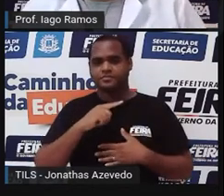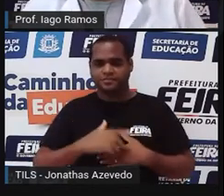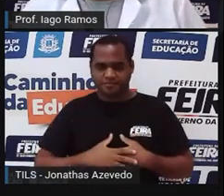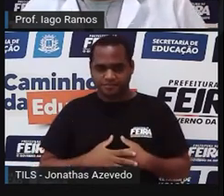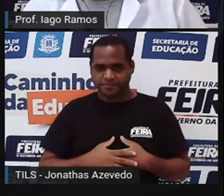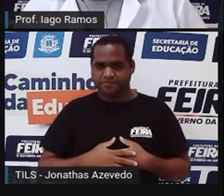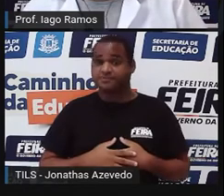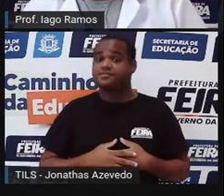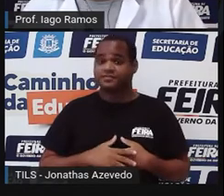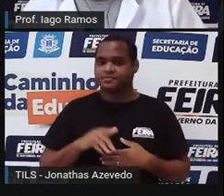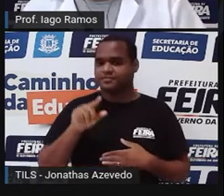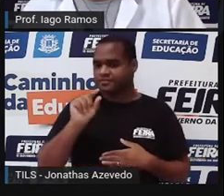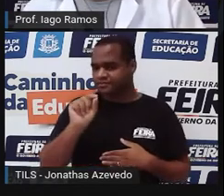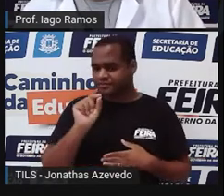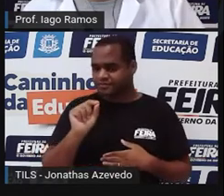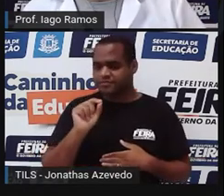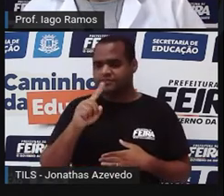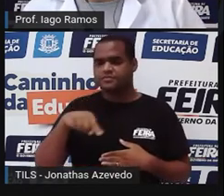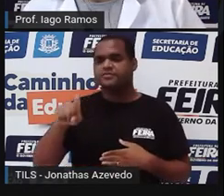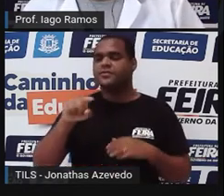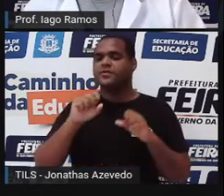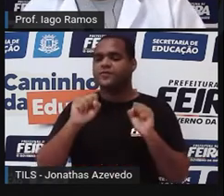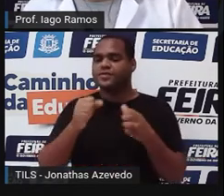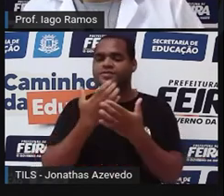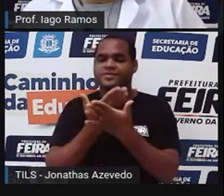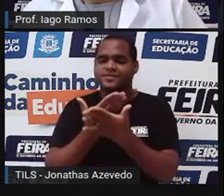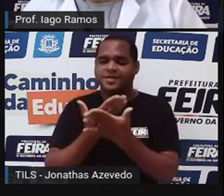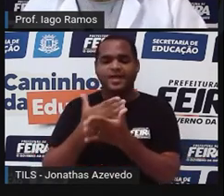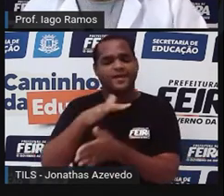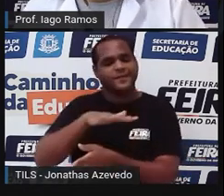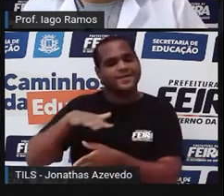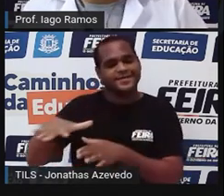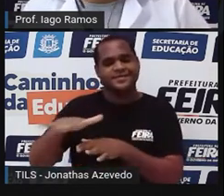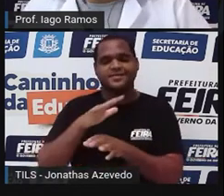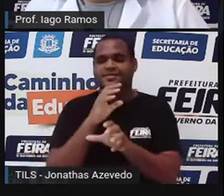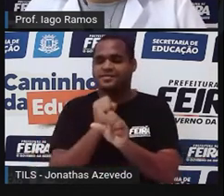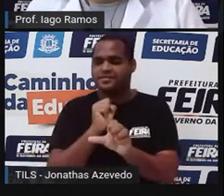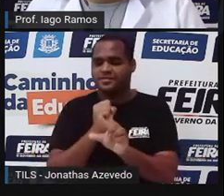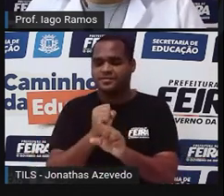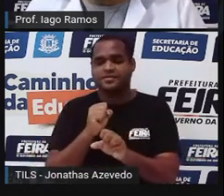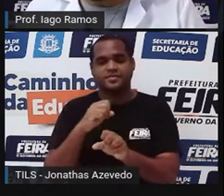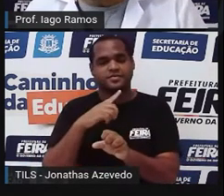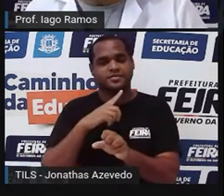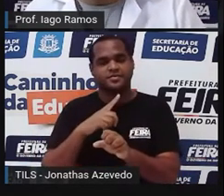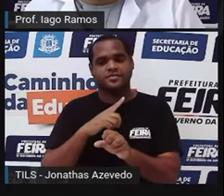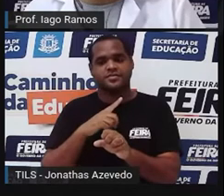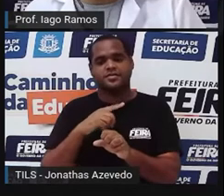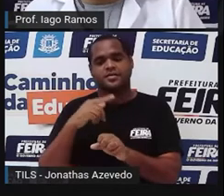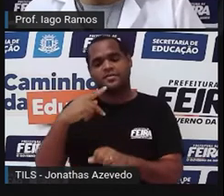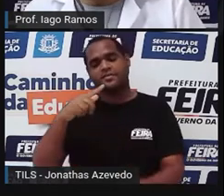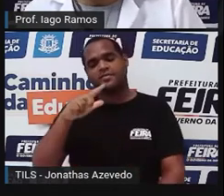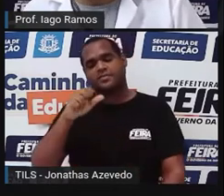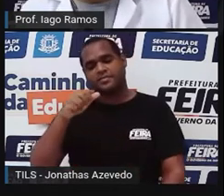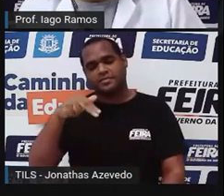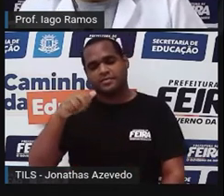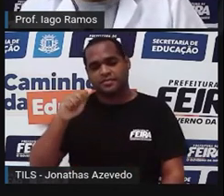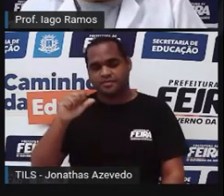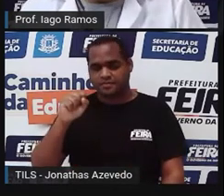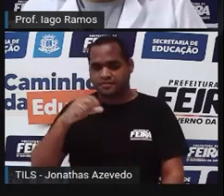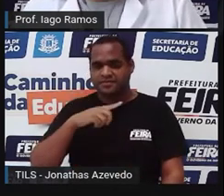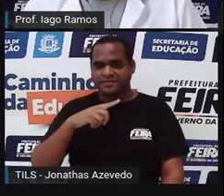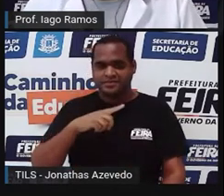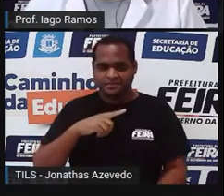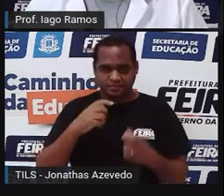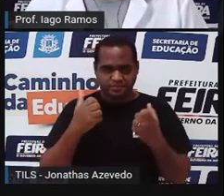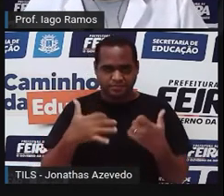Bom, a gente tá estudando cálculo de área, né? Cálculo de área de superfícies planas, tá bom? Bom, e